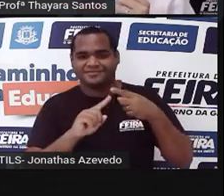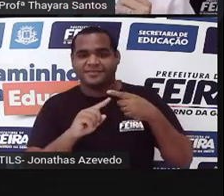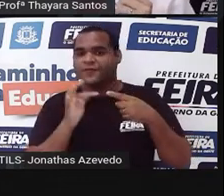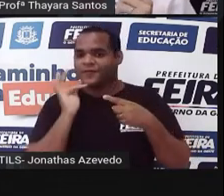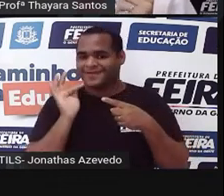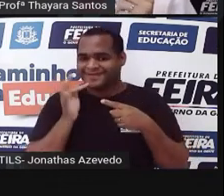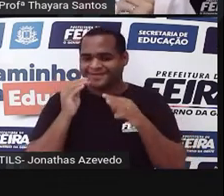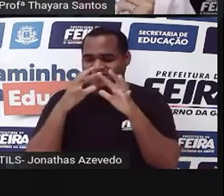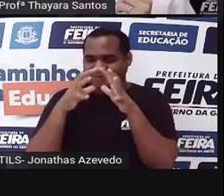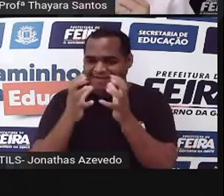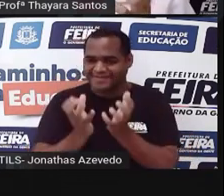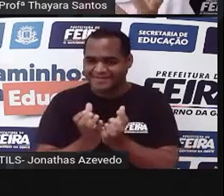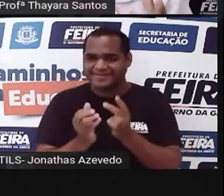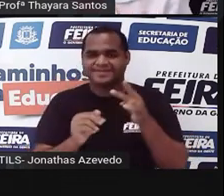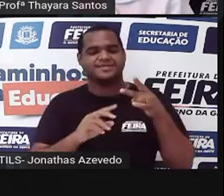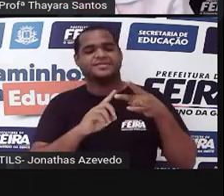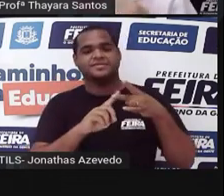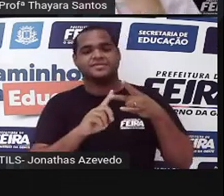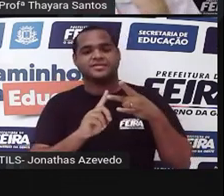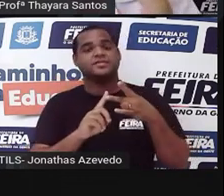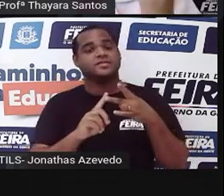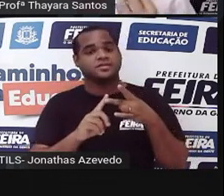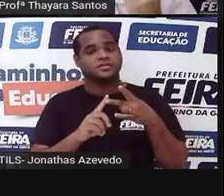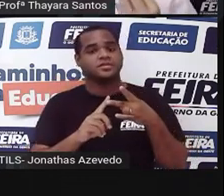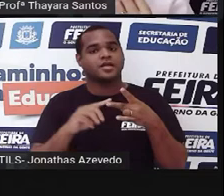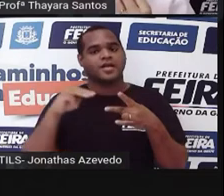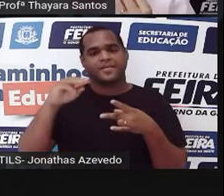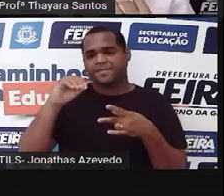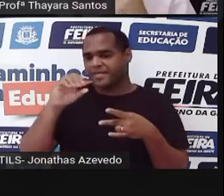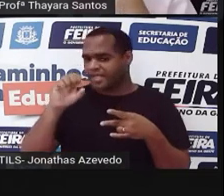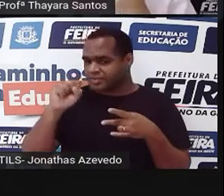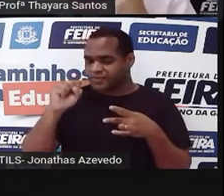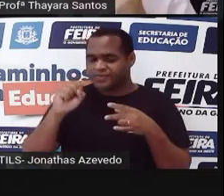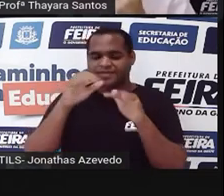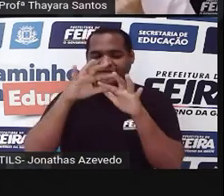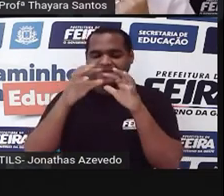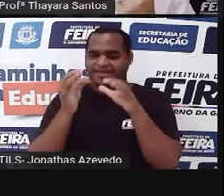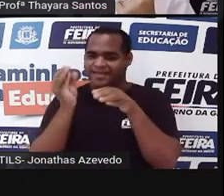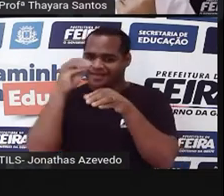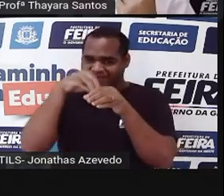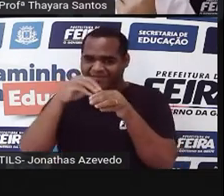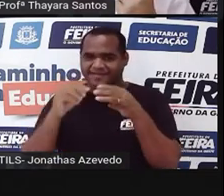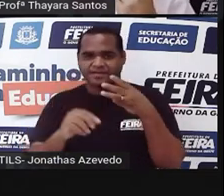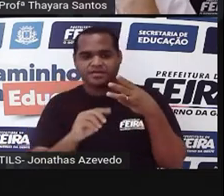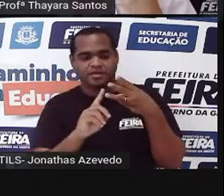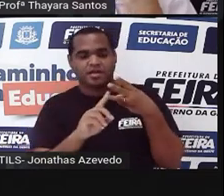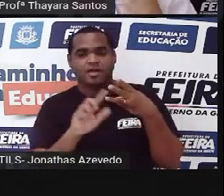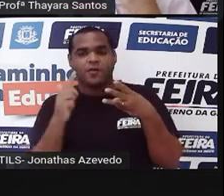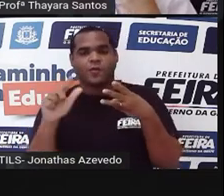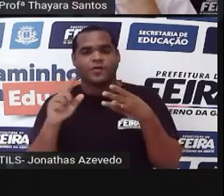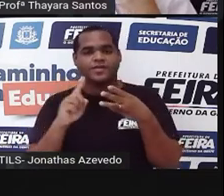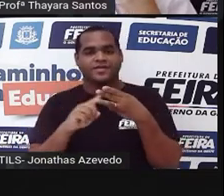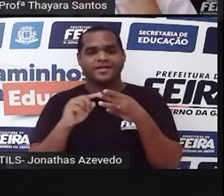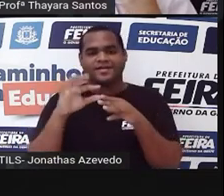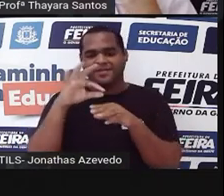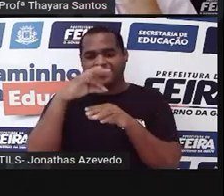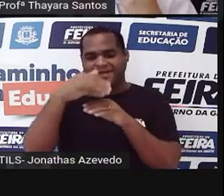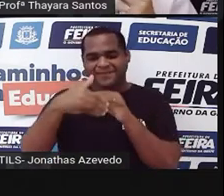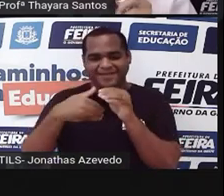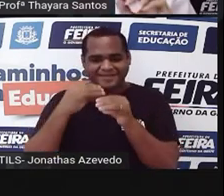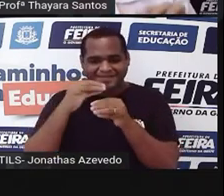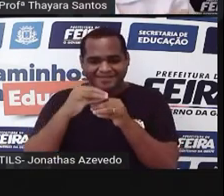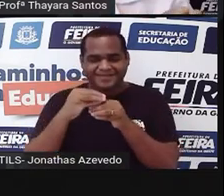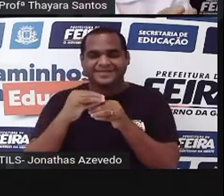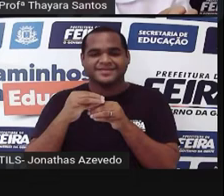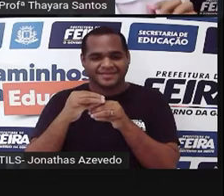fruta. O mesocarpo, que é a parte que geralmente é mais suculenta. E o endocarpo, que é a parte que vai estar grudadinha aqui na semente.